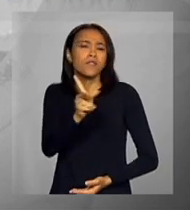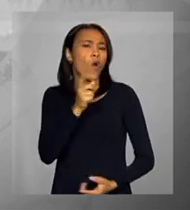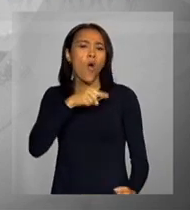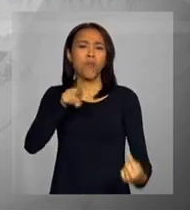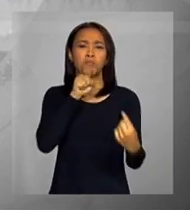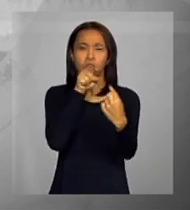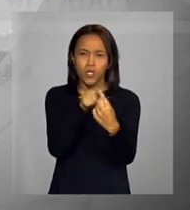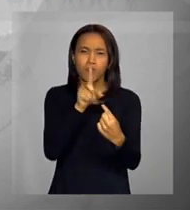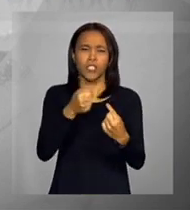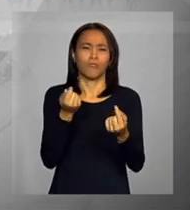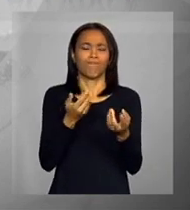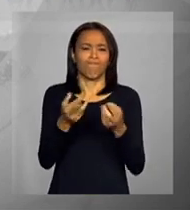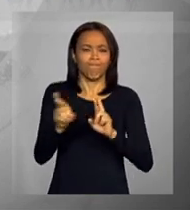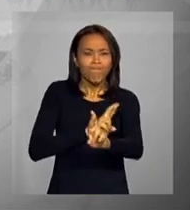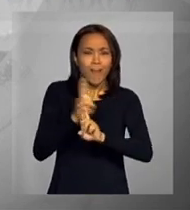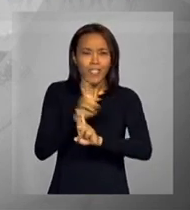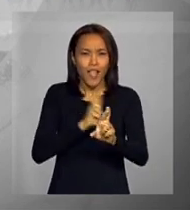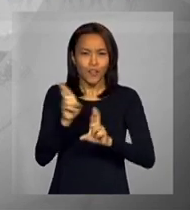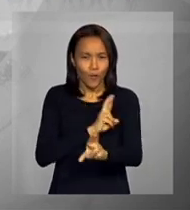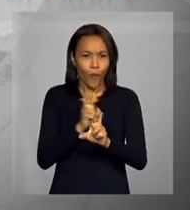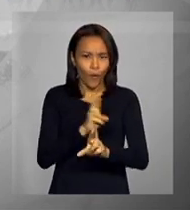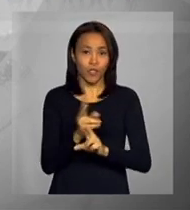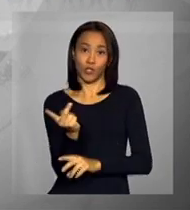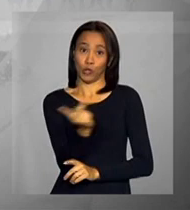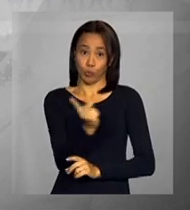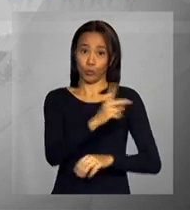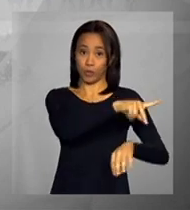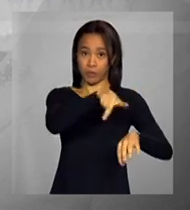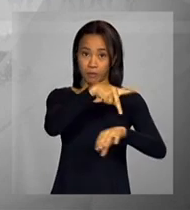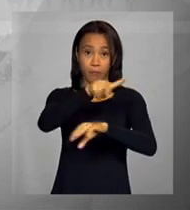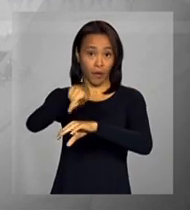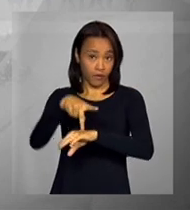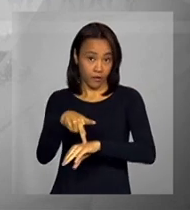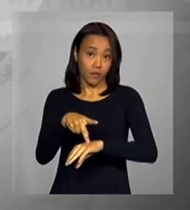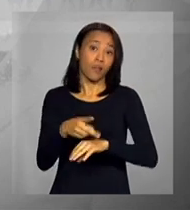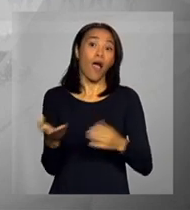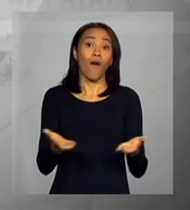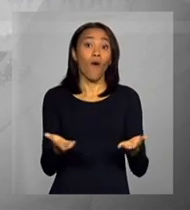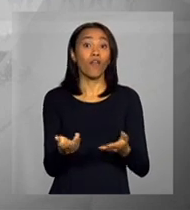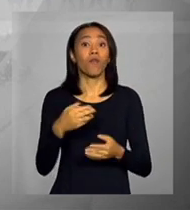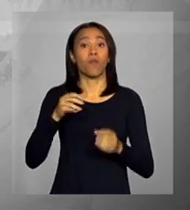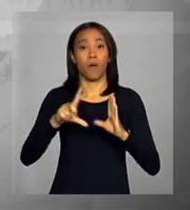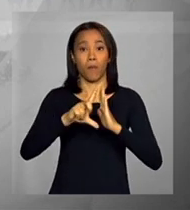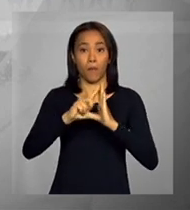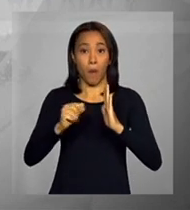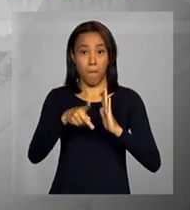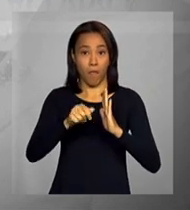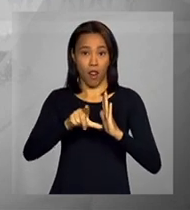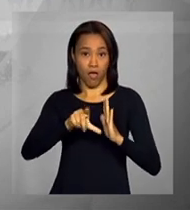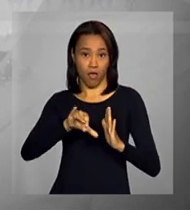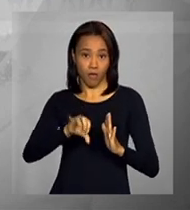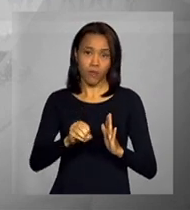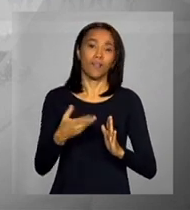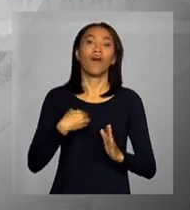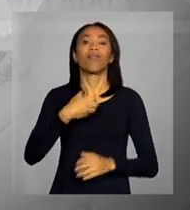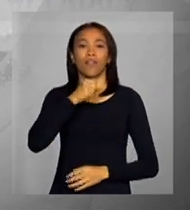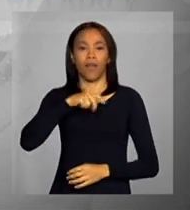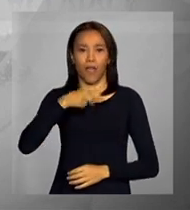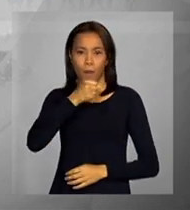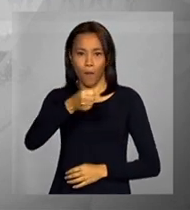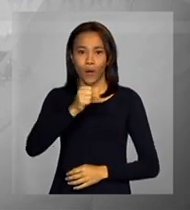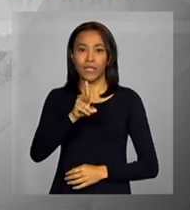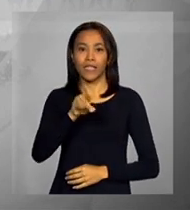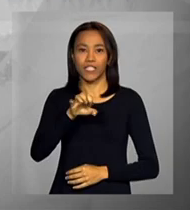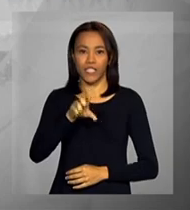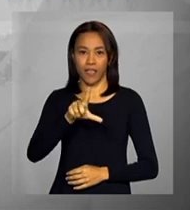tem o objetivo de aprofundar as relações entre os dois países. Vamos agora ao Palácio do Planalto, onde está a repórter